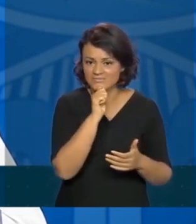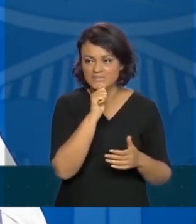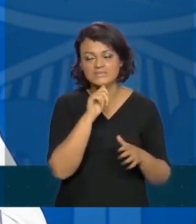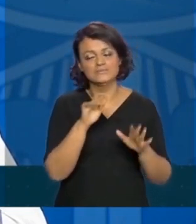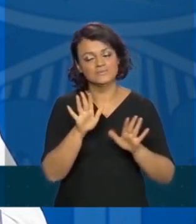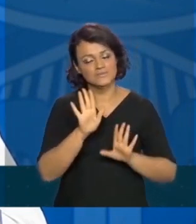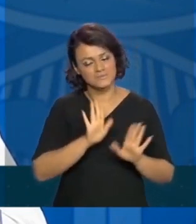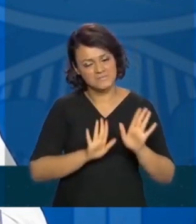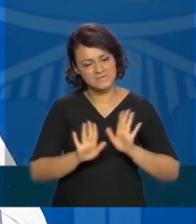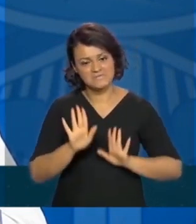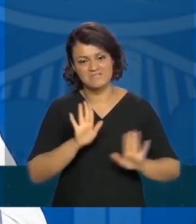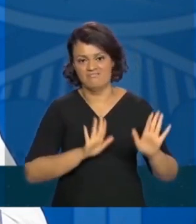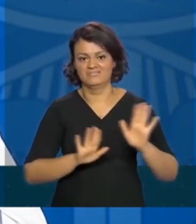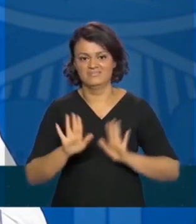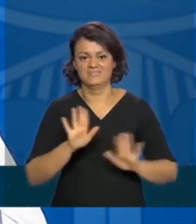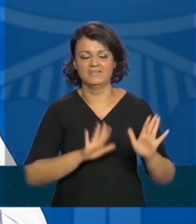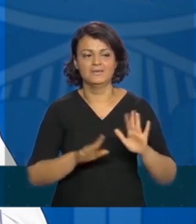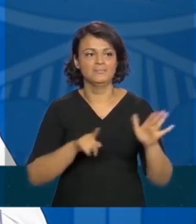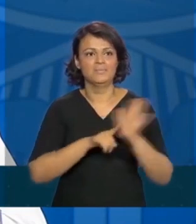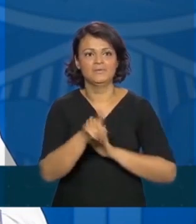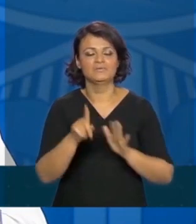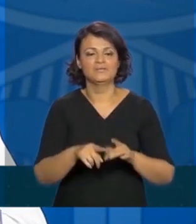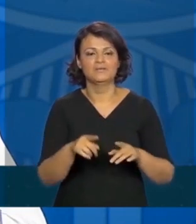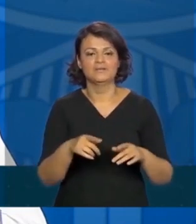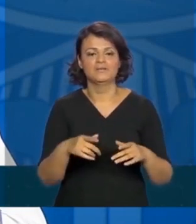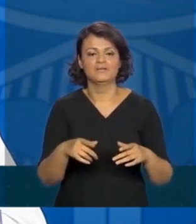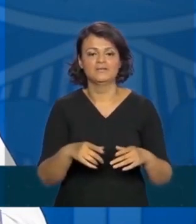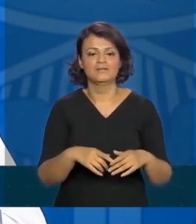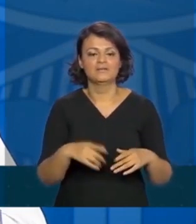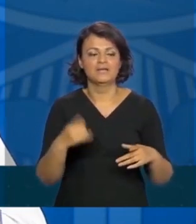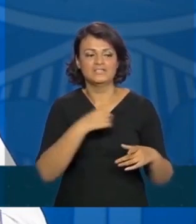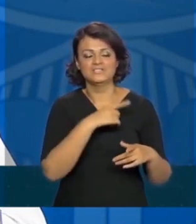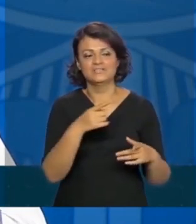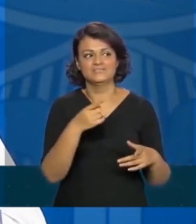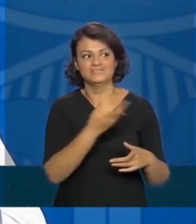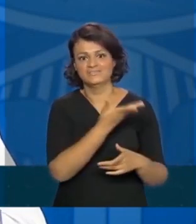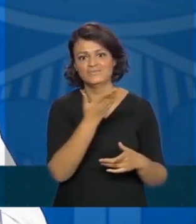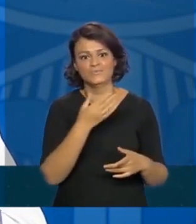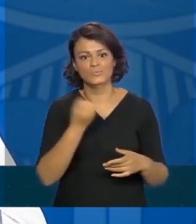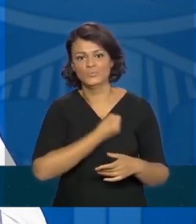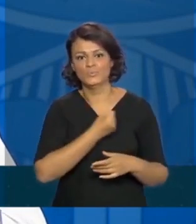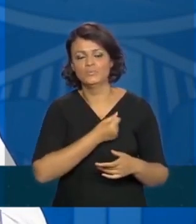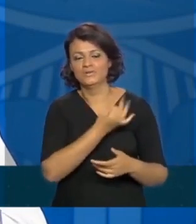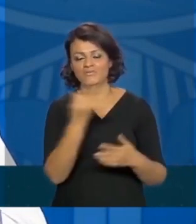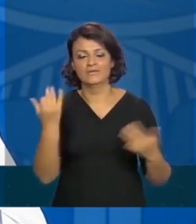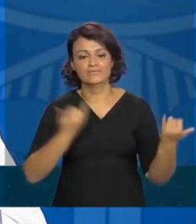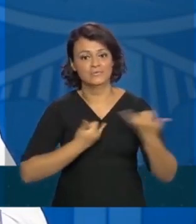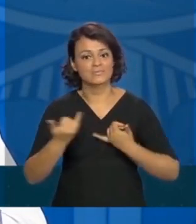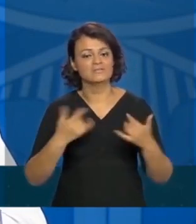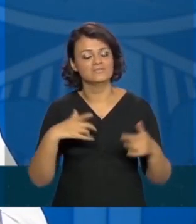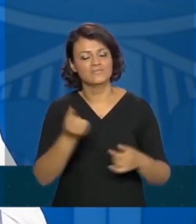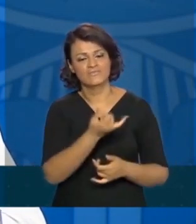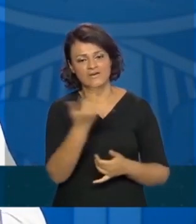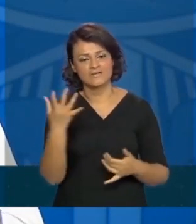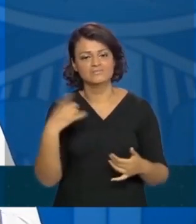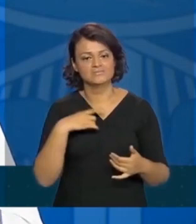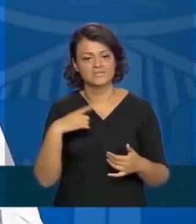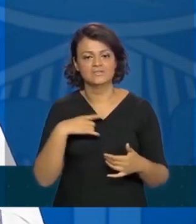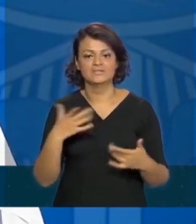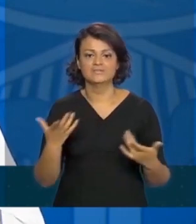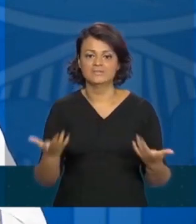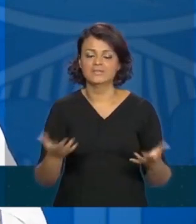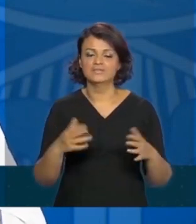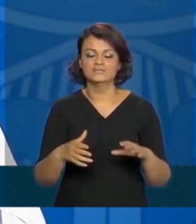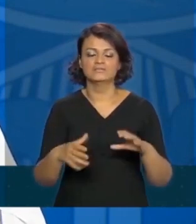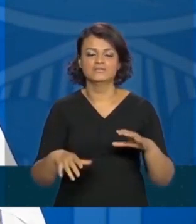temerário perguntar para alguém que tem todos os números que nós temos, todas as informações que nós temos, que são